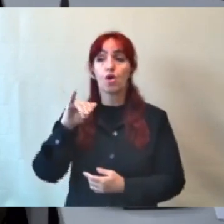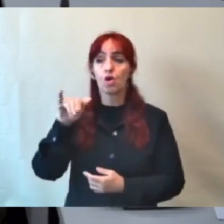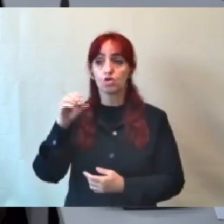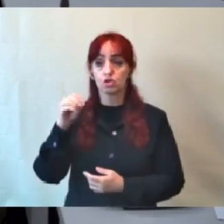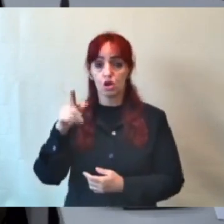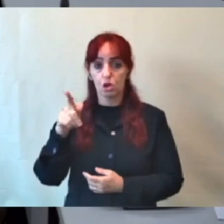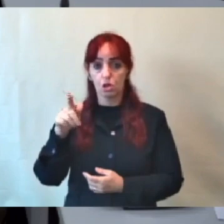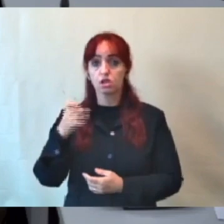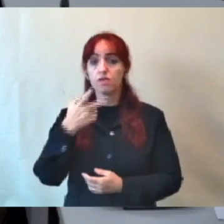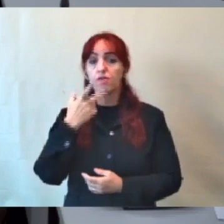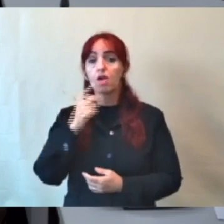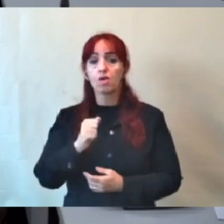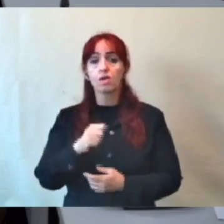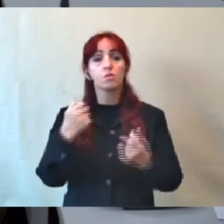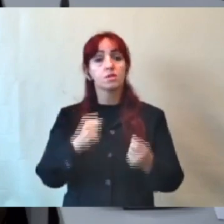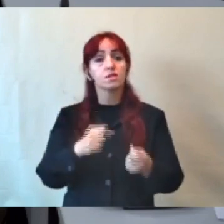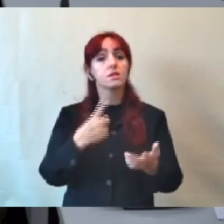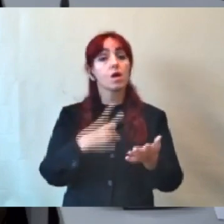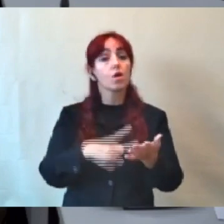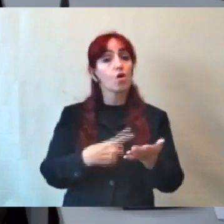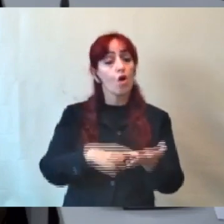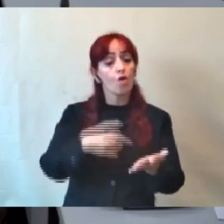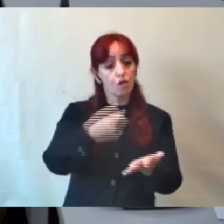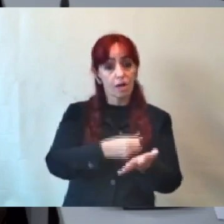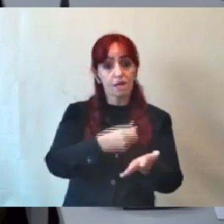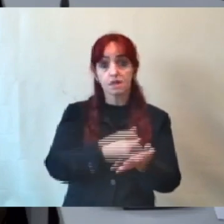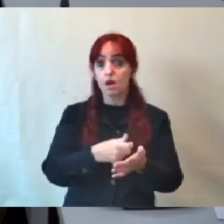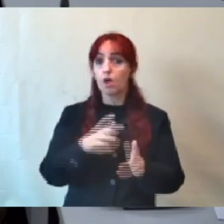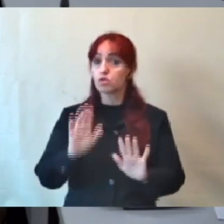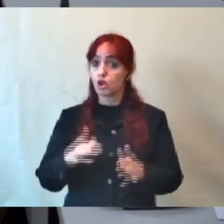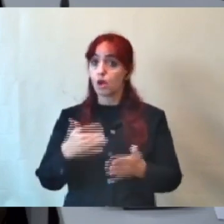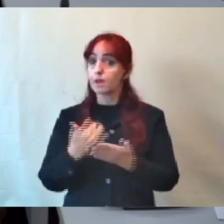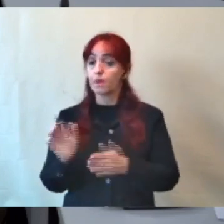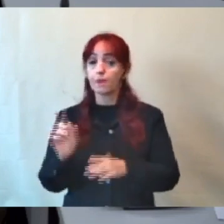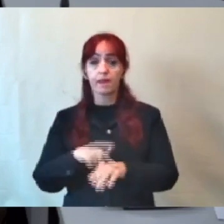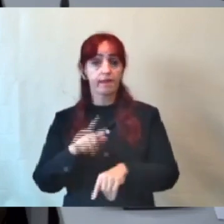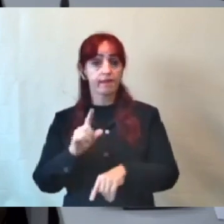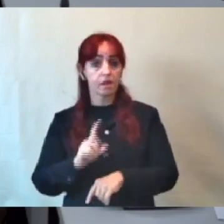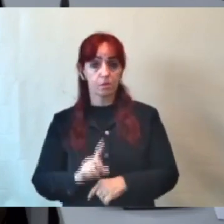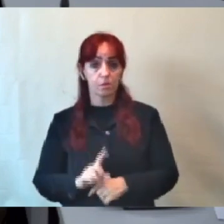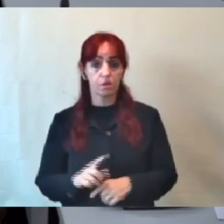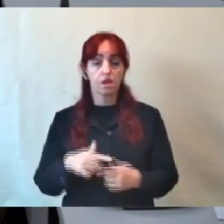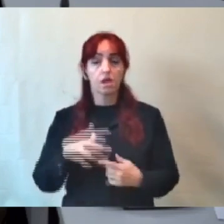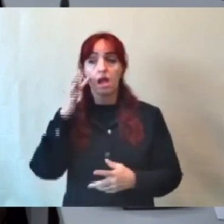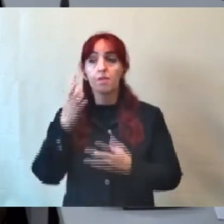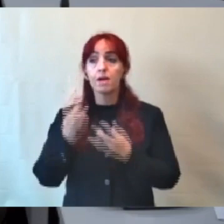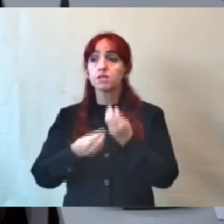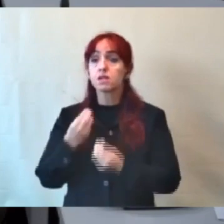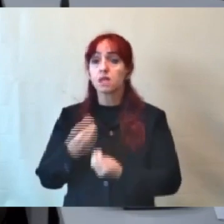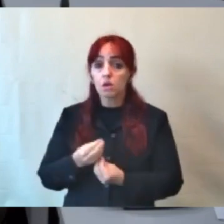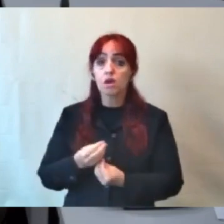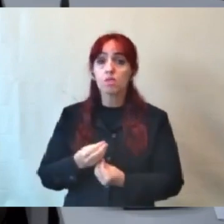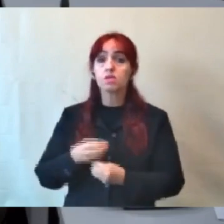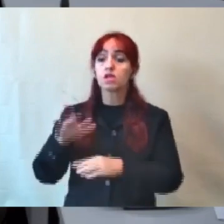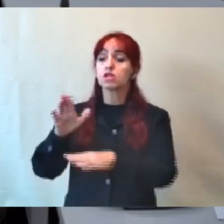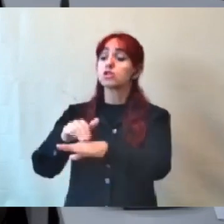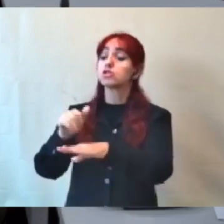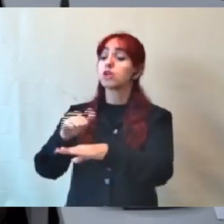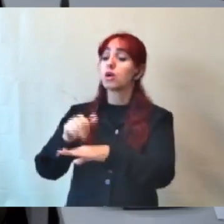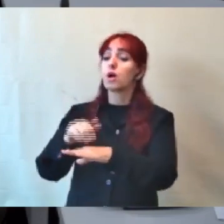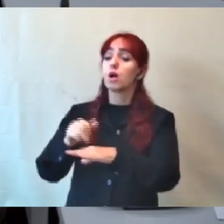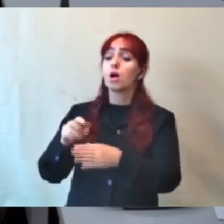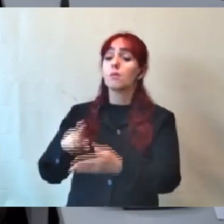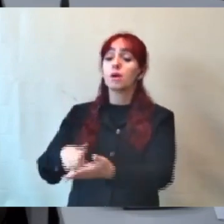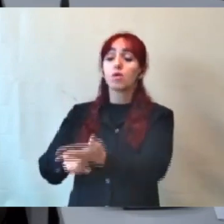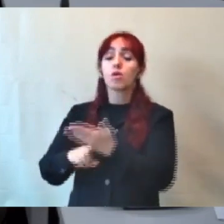convocação justamente para não perder tempo. Imagina se a gente mobiliza a sociedade civil para estar aqui hoje no instrumento de convite,